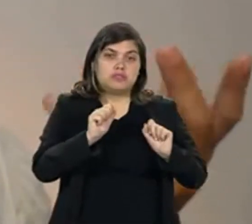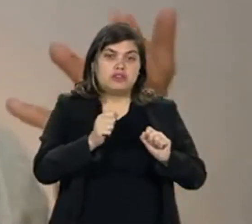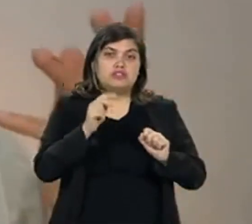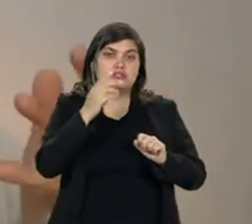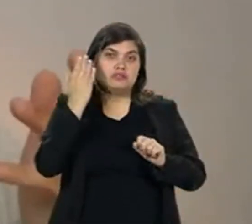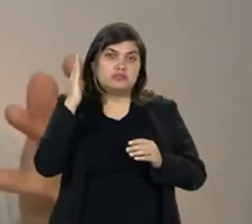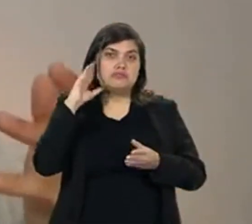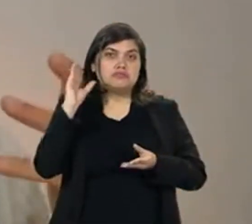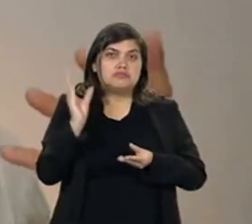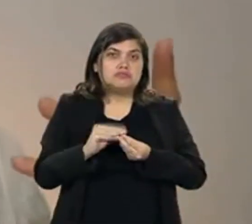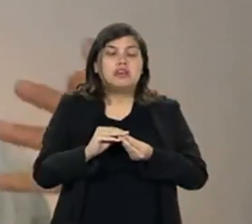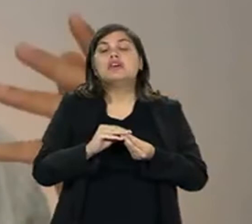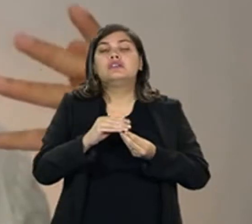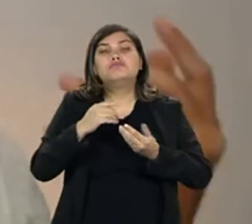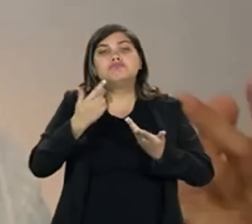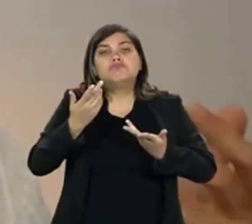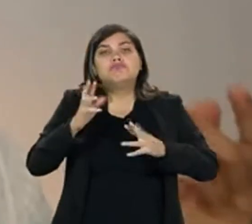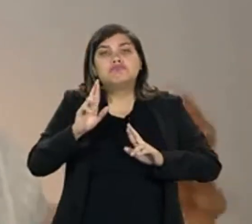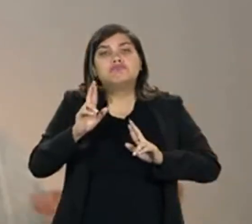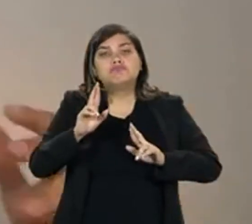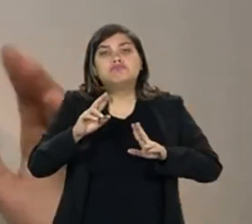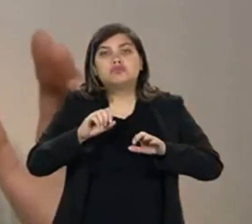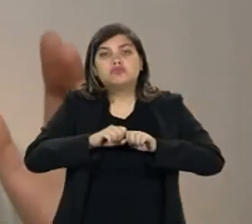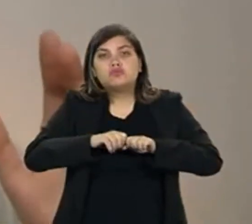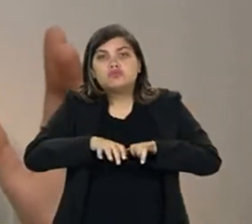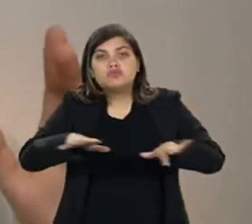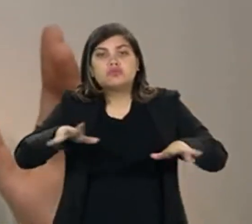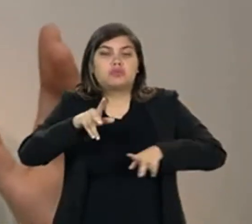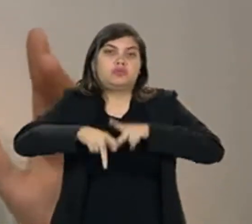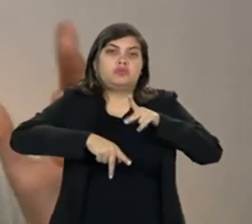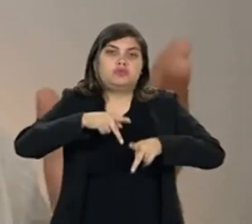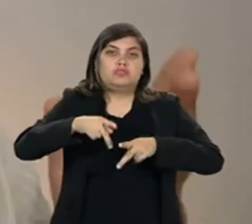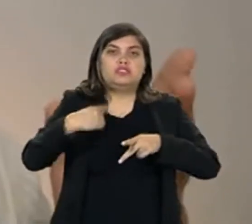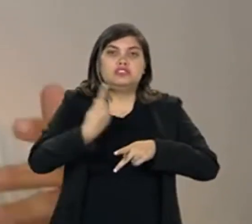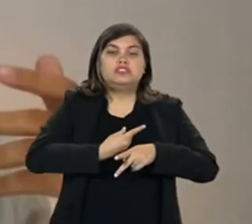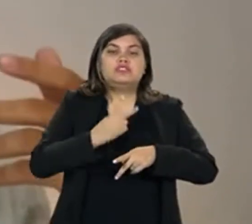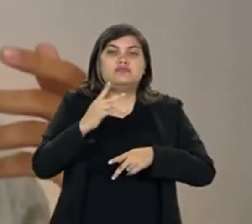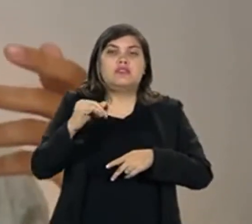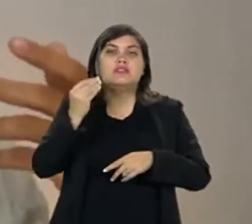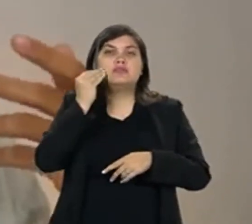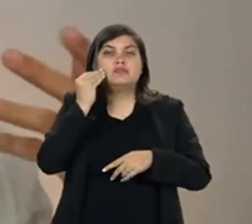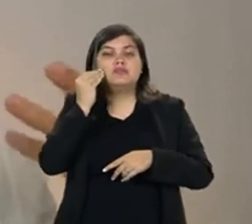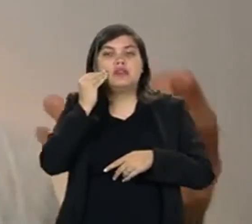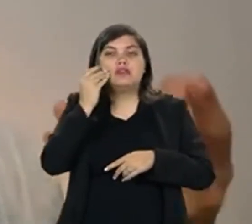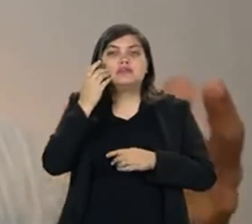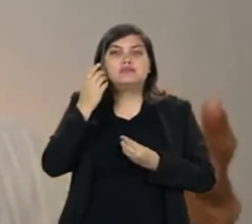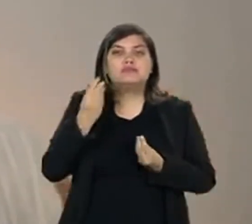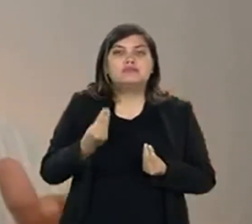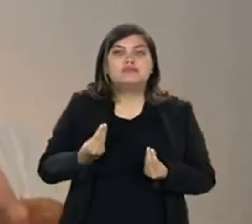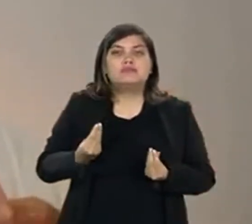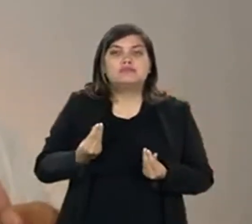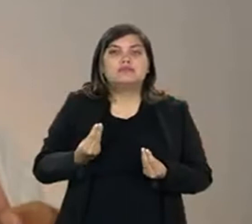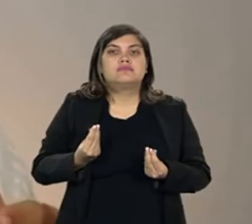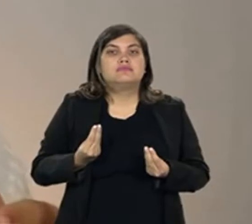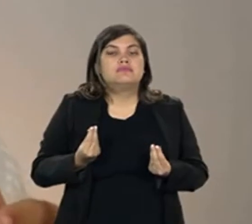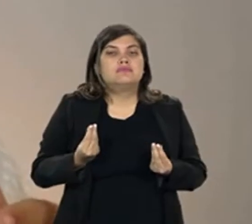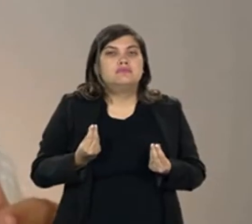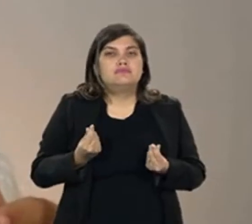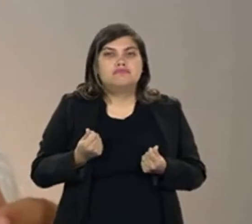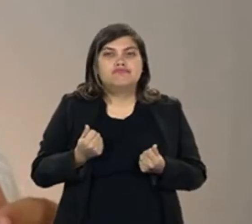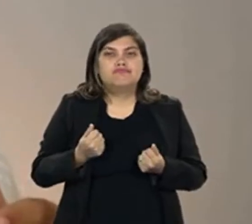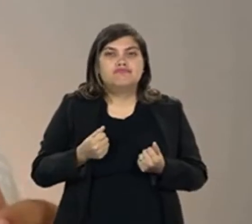útil que está tendo adesão, e a espera que vai ter muito mais adesão lá para outubro, que a gente vai começar já a ter um